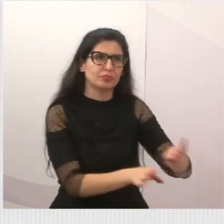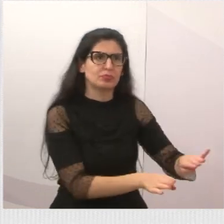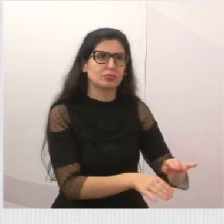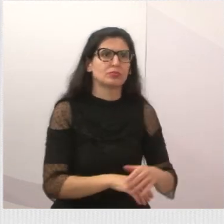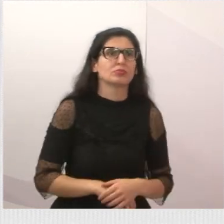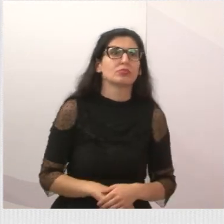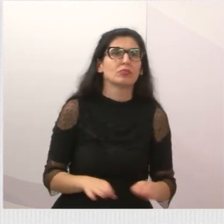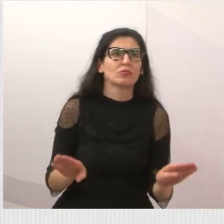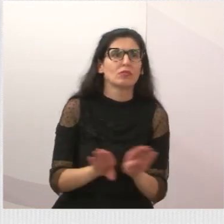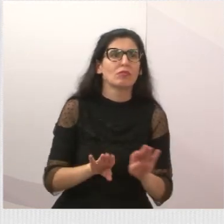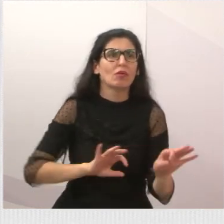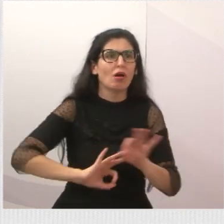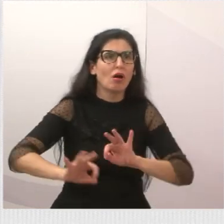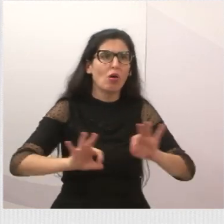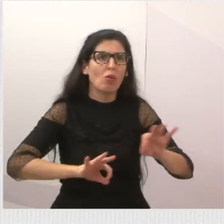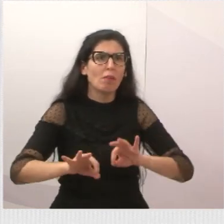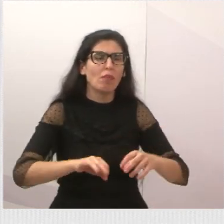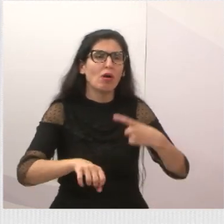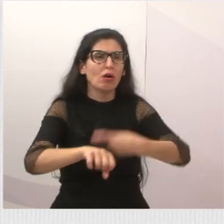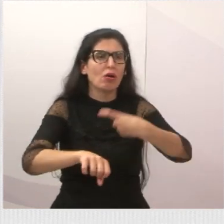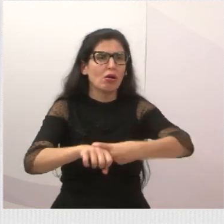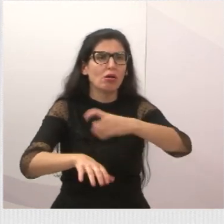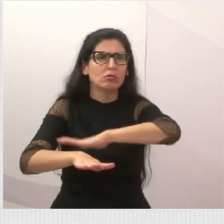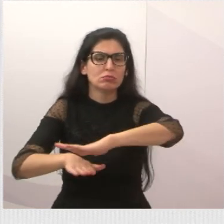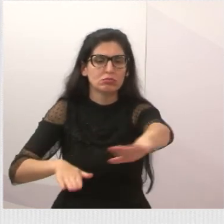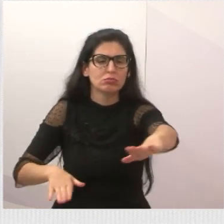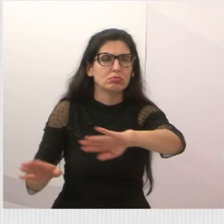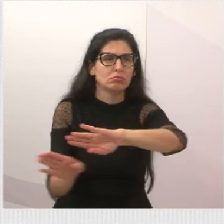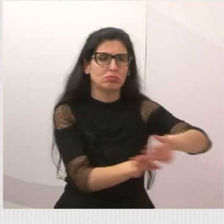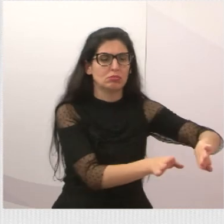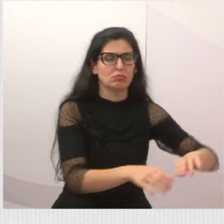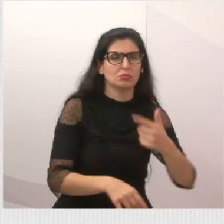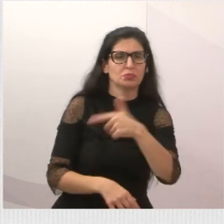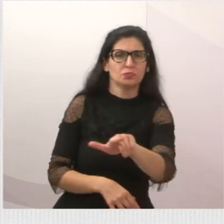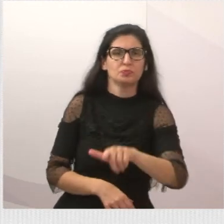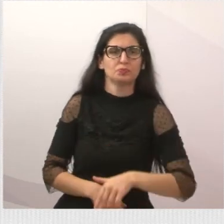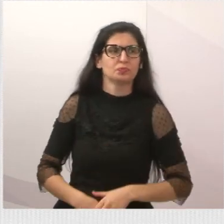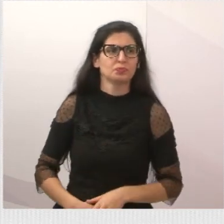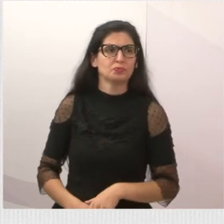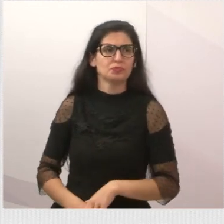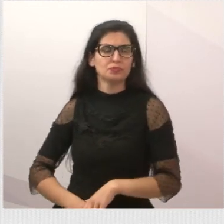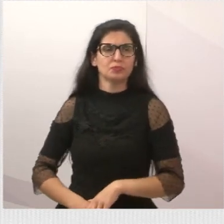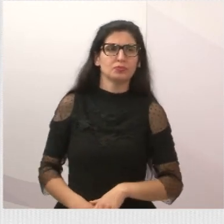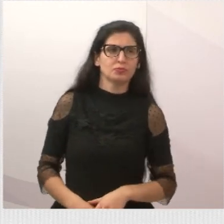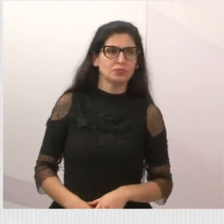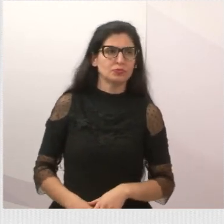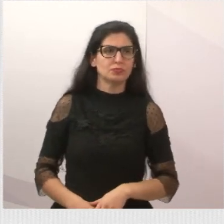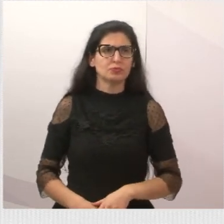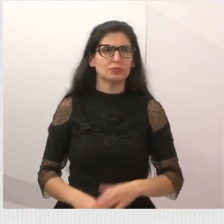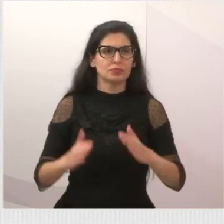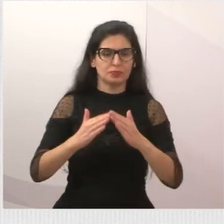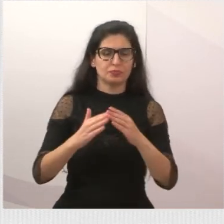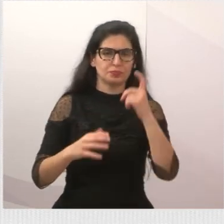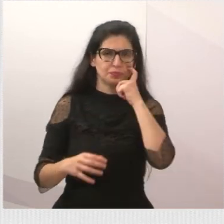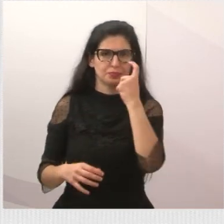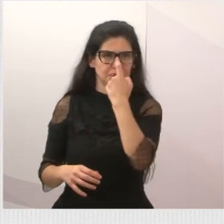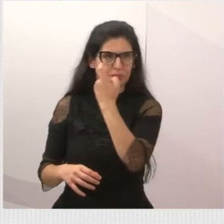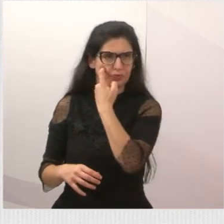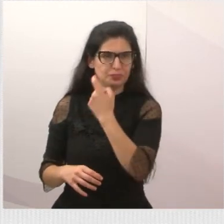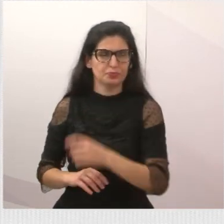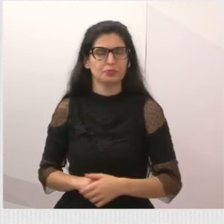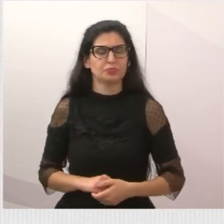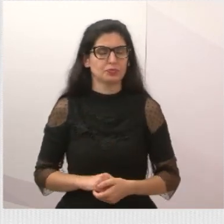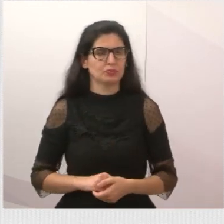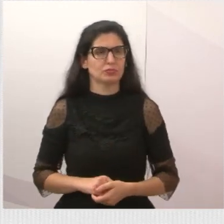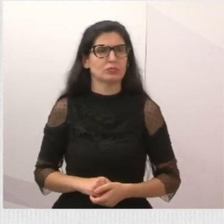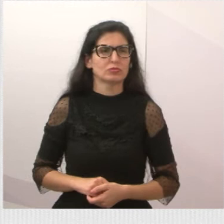escola Antônio Martins da Silva. Próximo. Olha, essa é uma casa no Parque Meia Lua, onde foi,